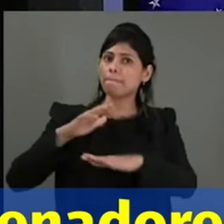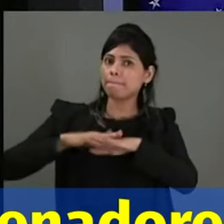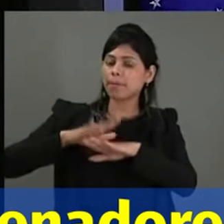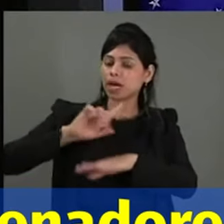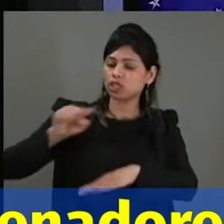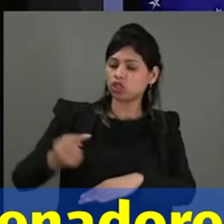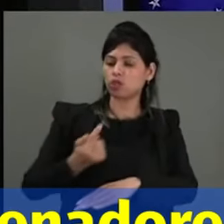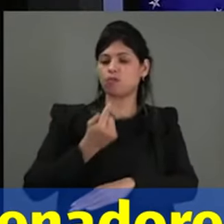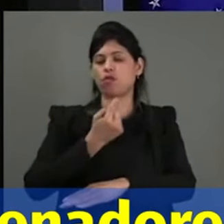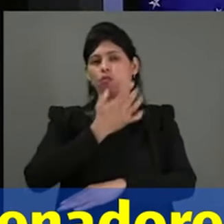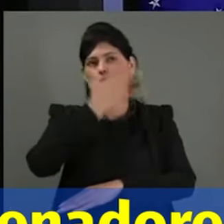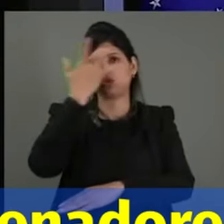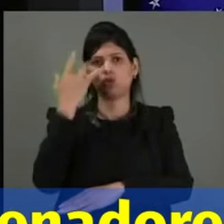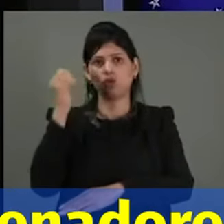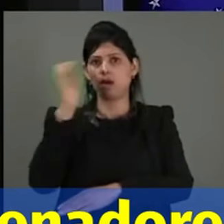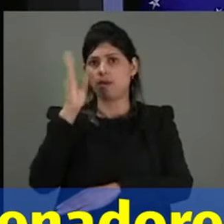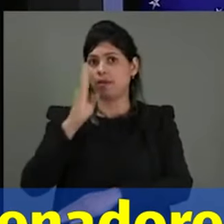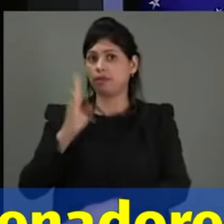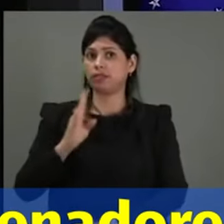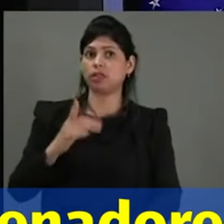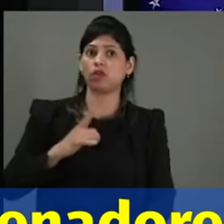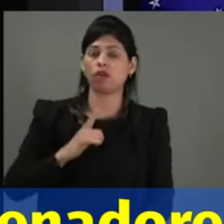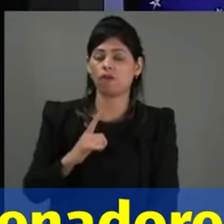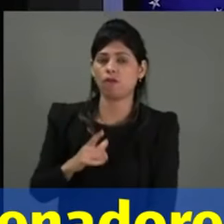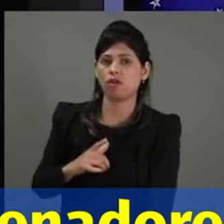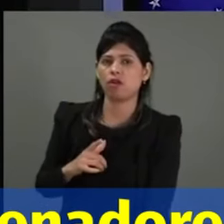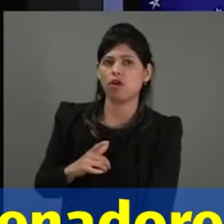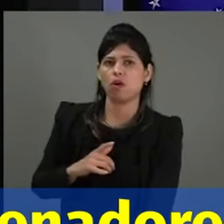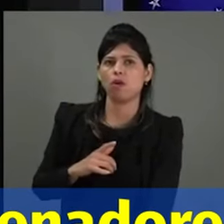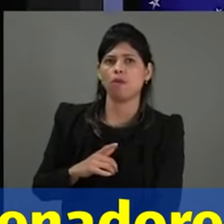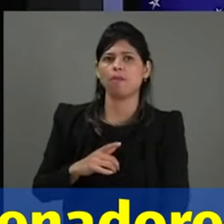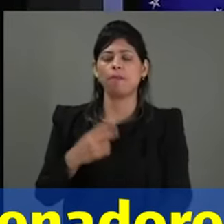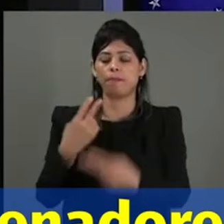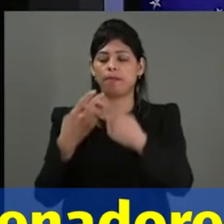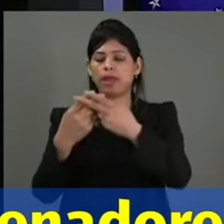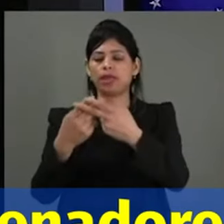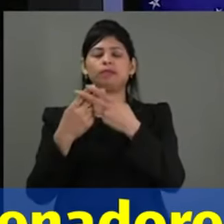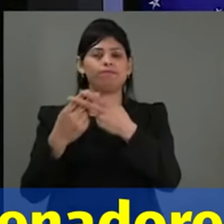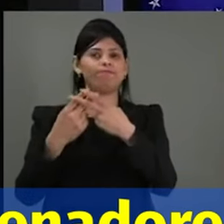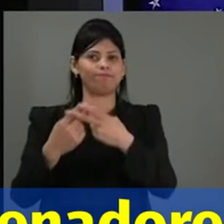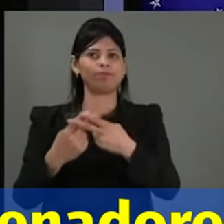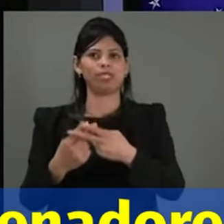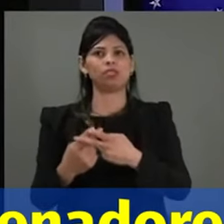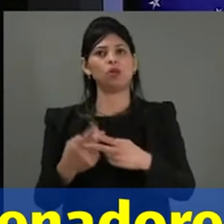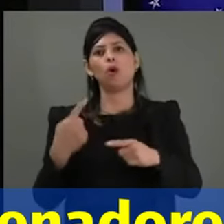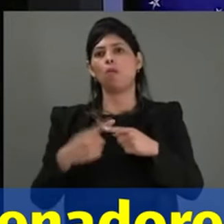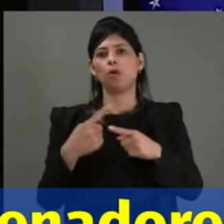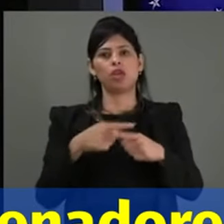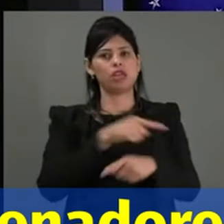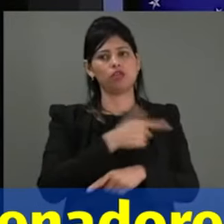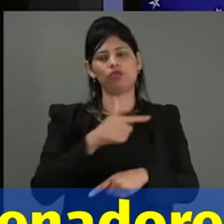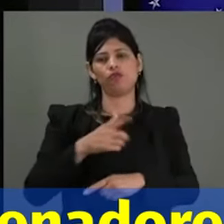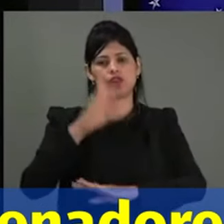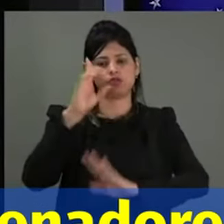brasileiros em presos políticos, sem direito ao devido processo legal.